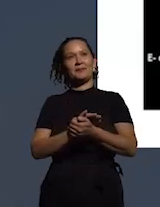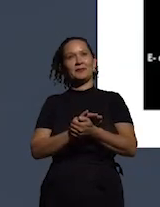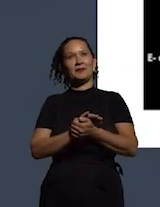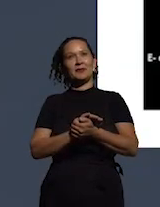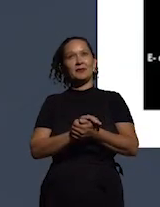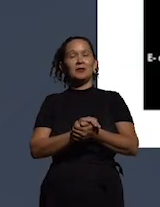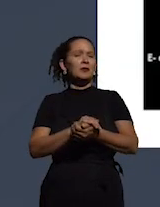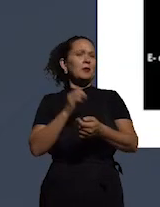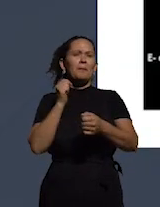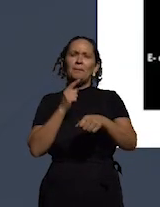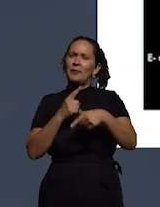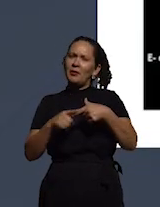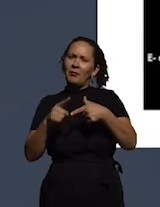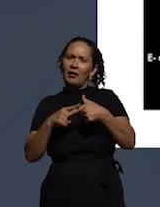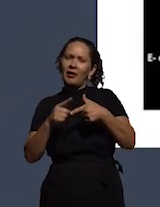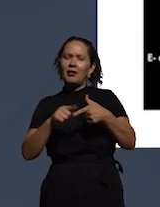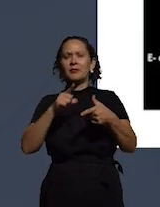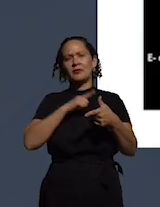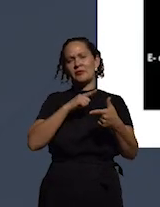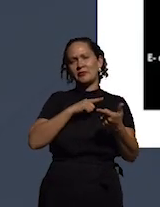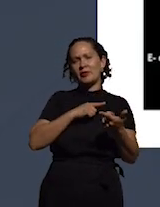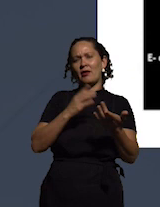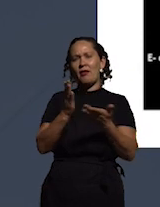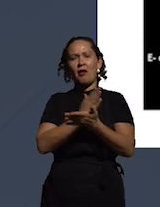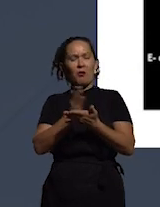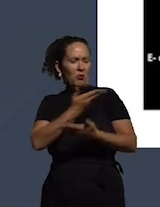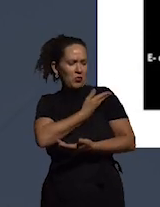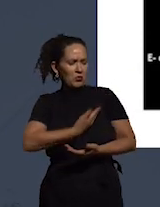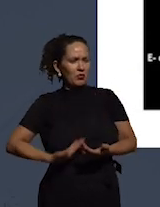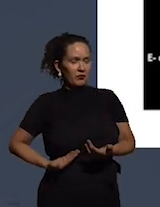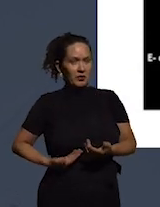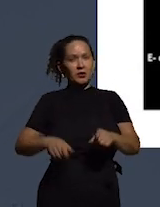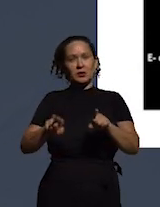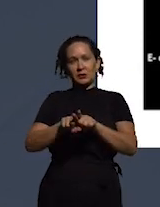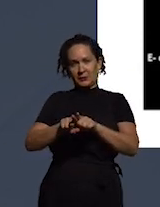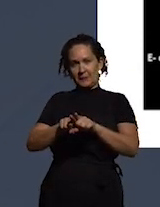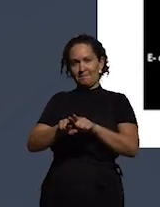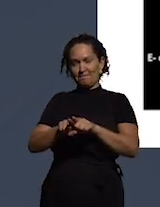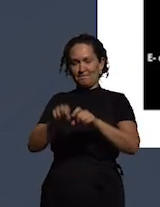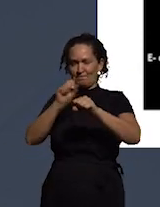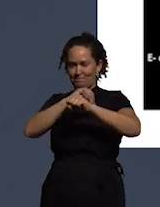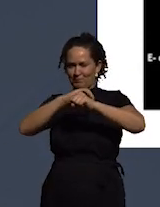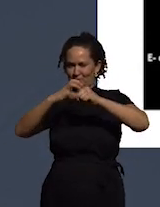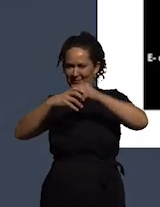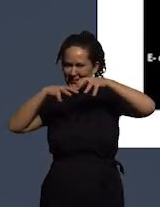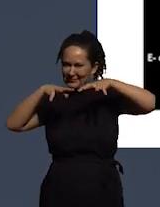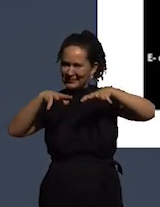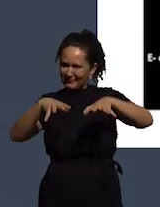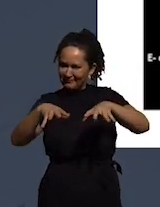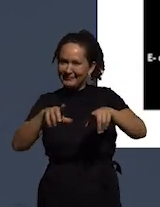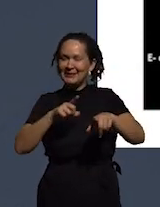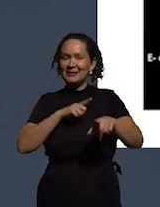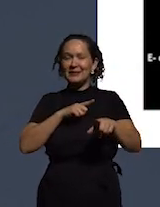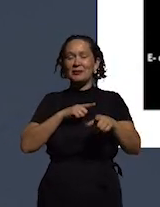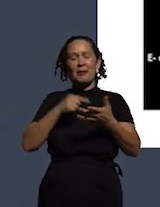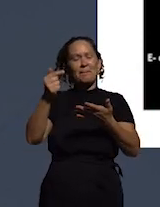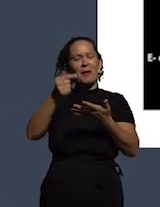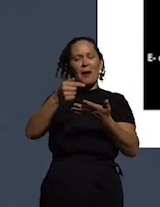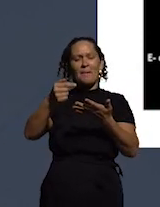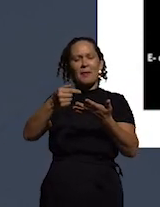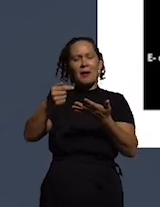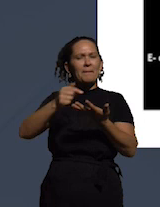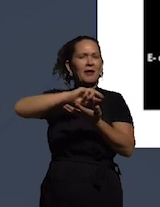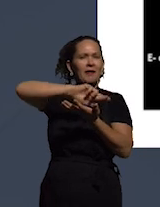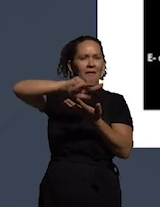dos maus governantes que nós temos tido apesar da pandemia eu posso dizer que nós